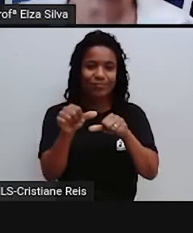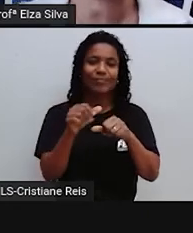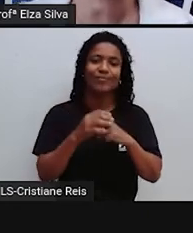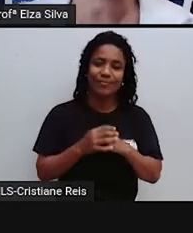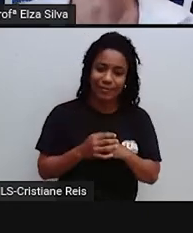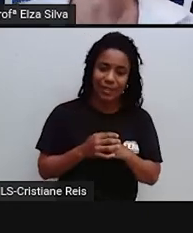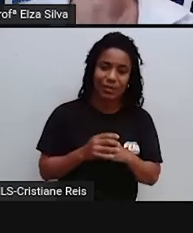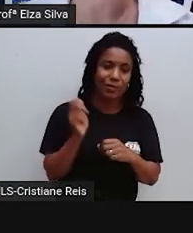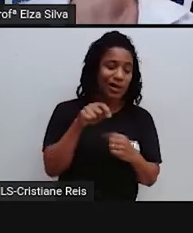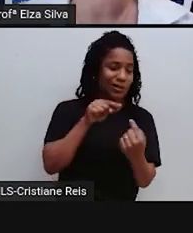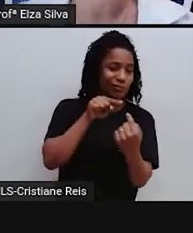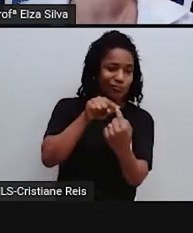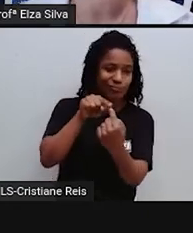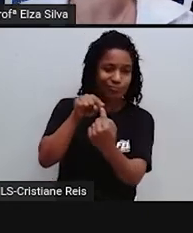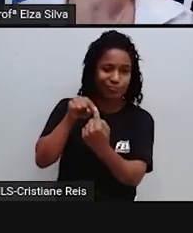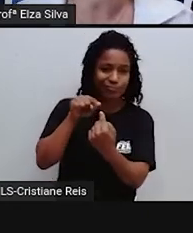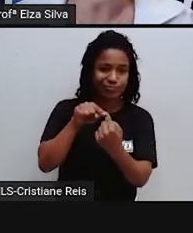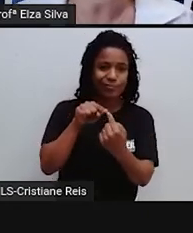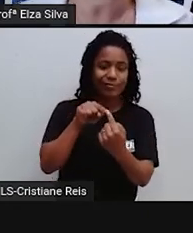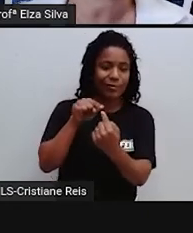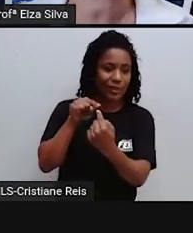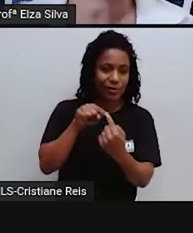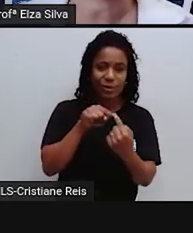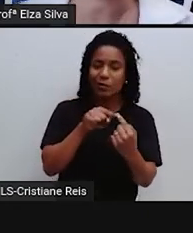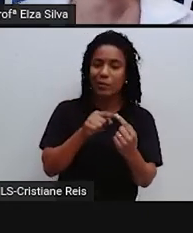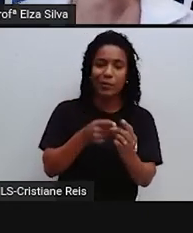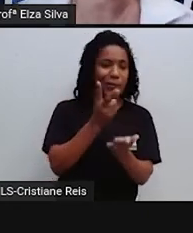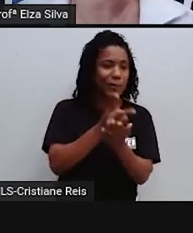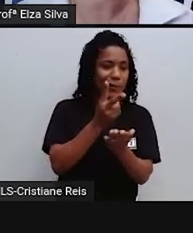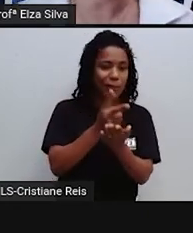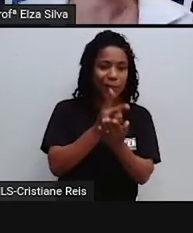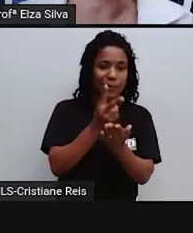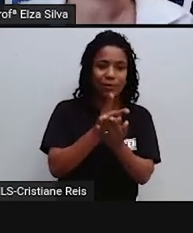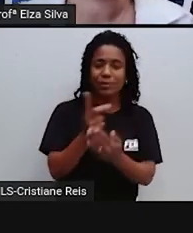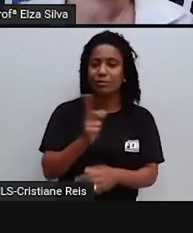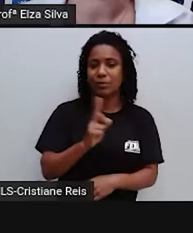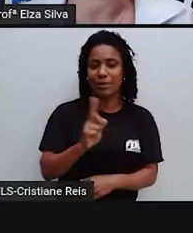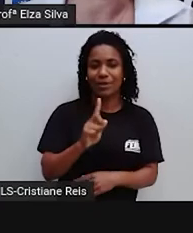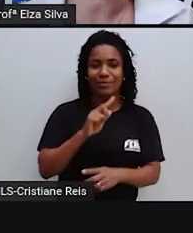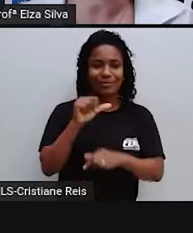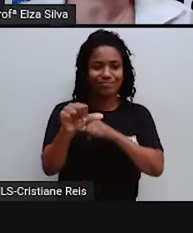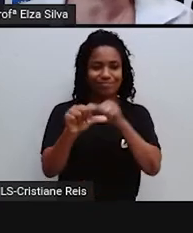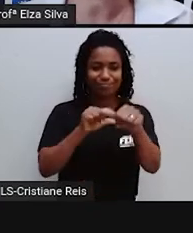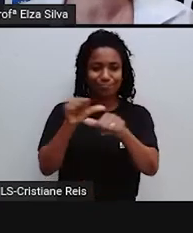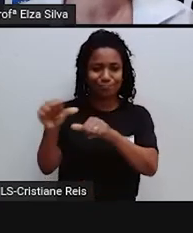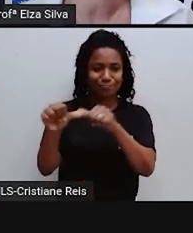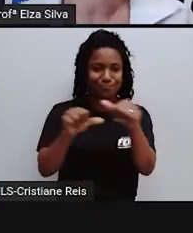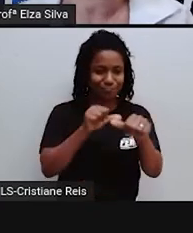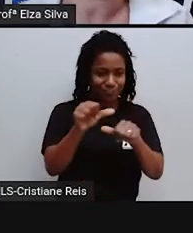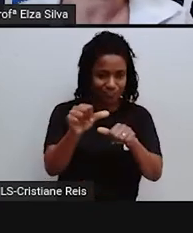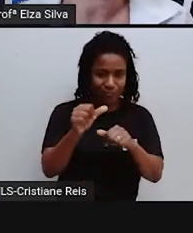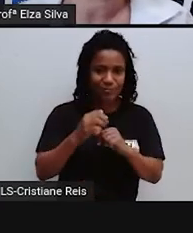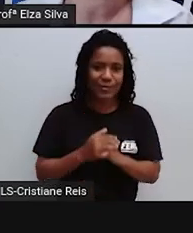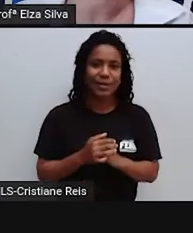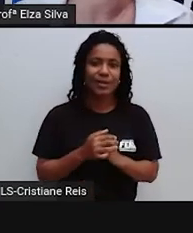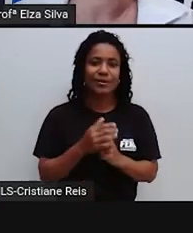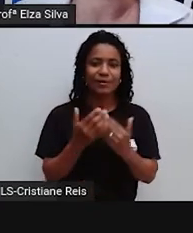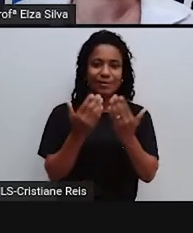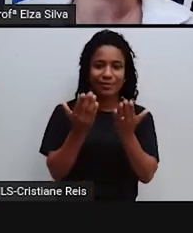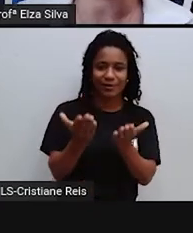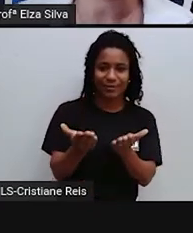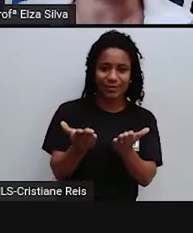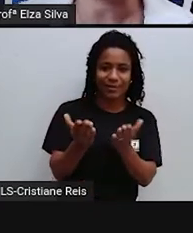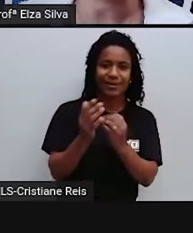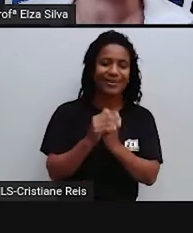próprio passado D Então não tem Uma regra geral Para você aplicar Então por exemplo To meet Que é o